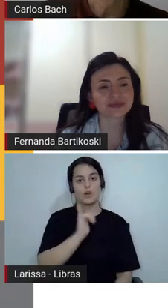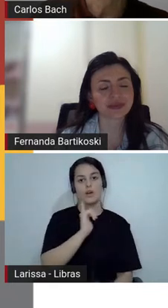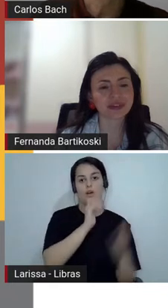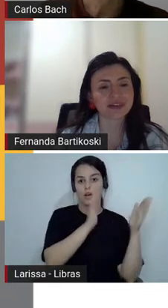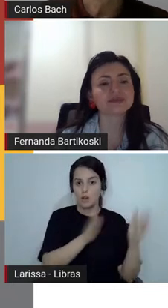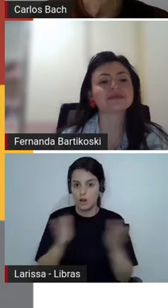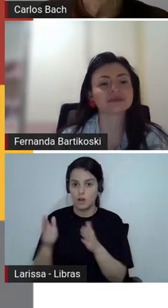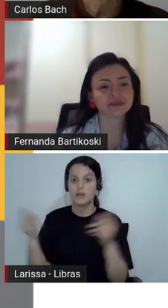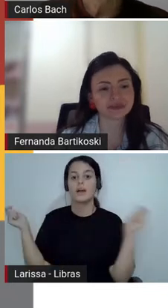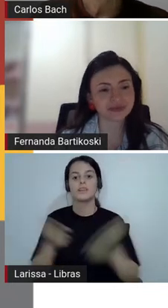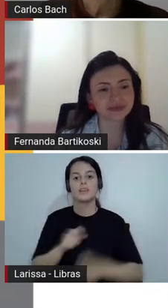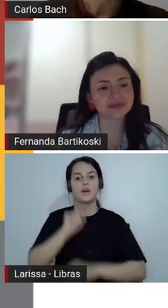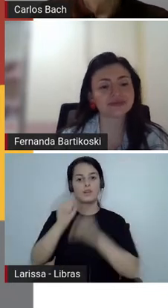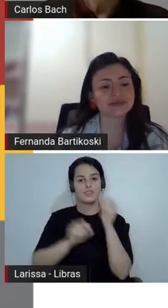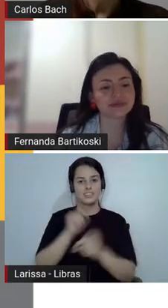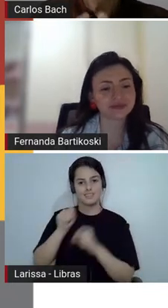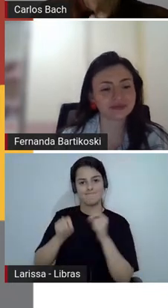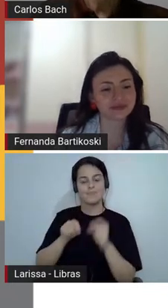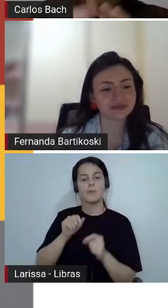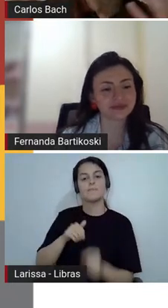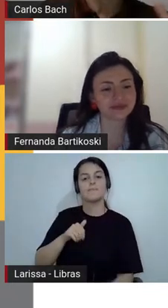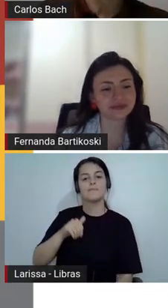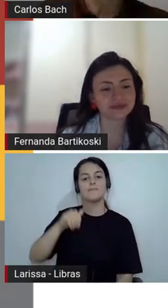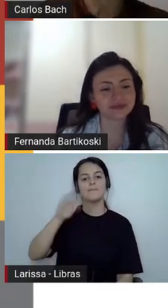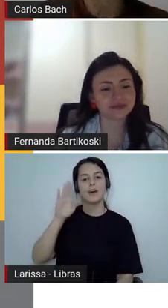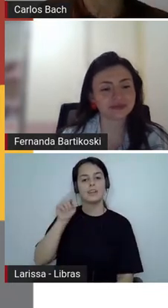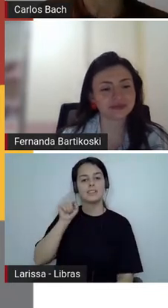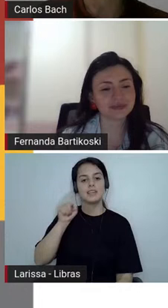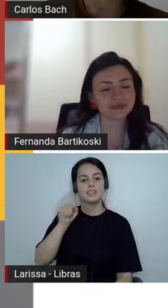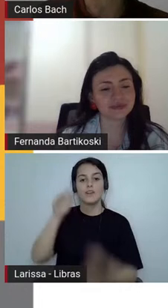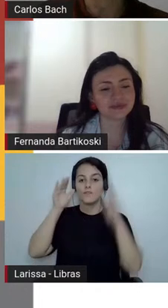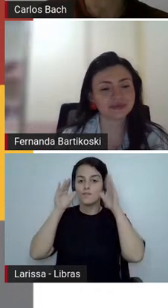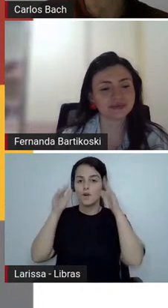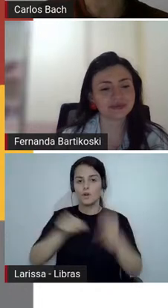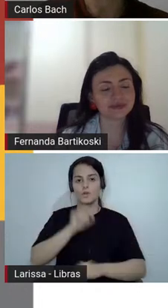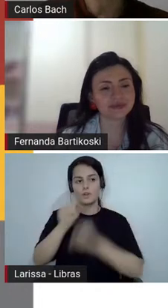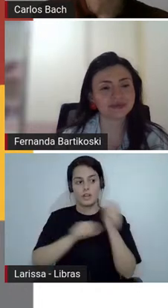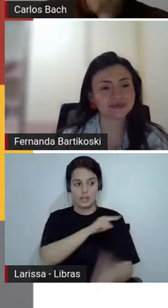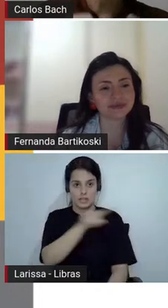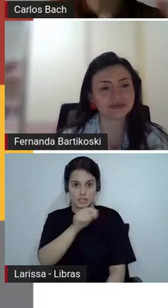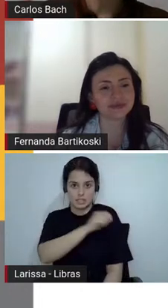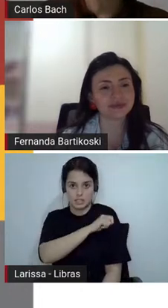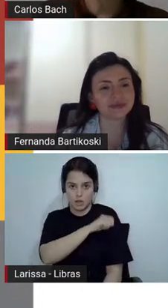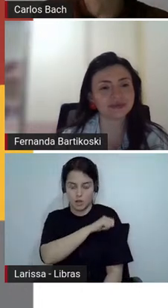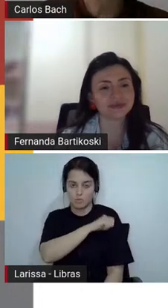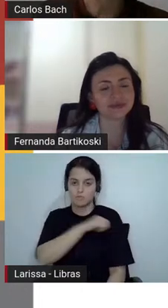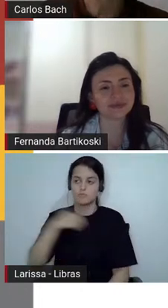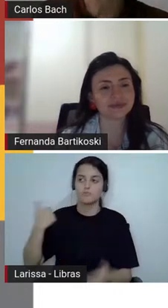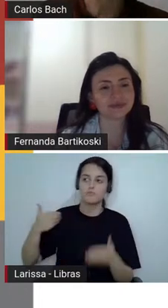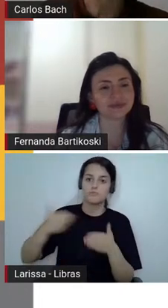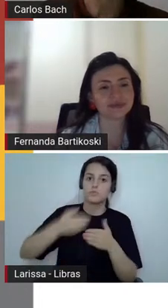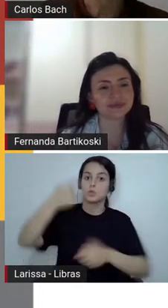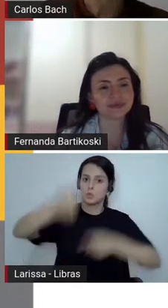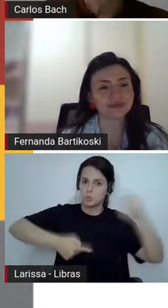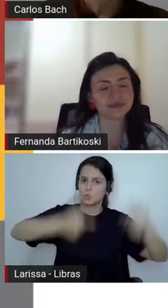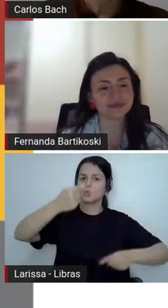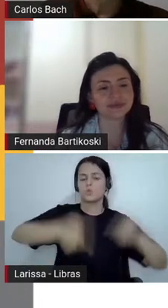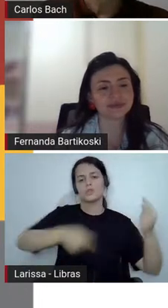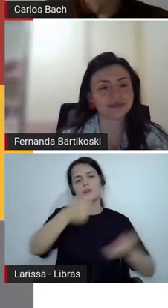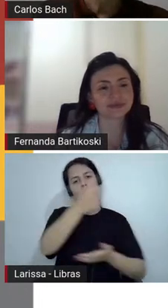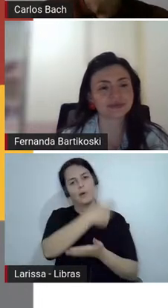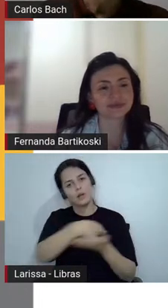Fernanda entrar na parte porque eles fizeram todo esse tempo uma grande discussão fizeram anotações